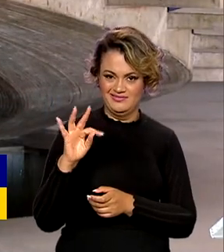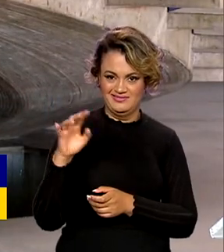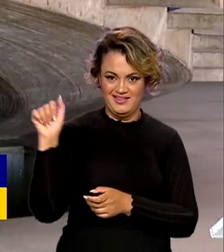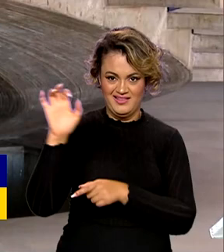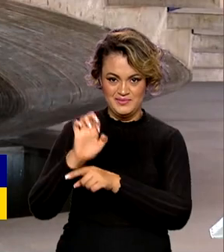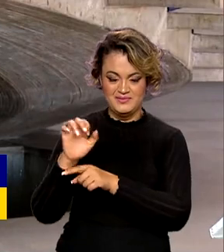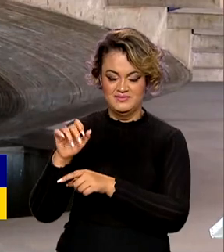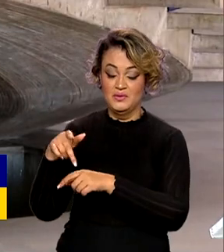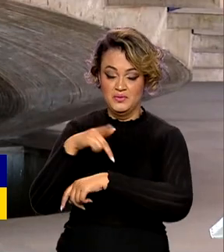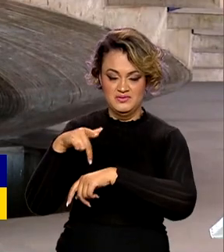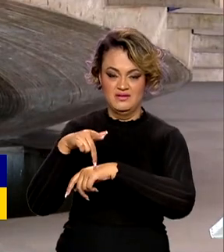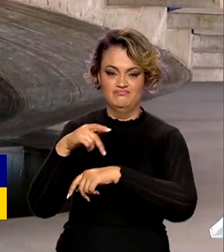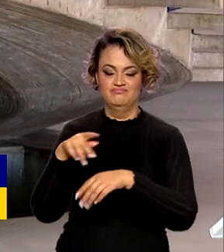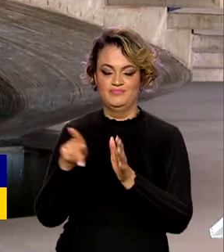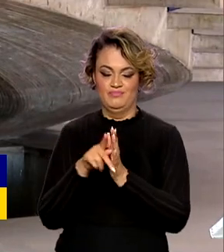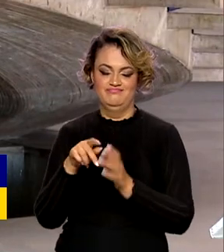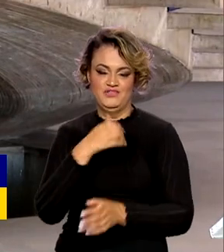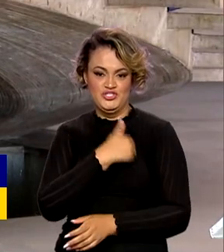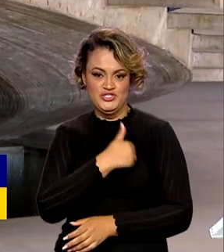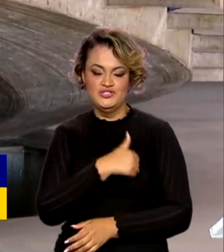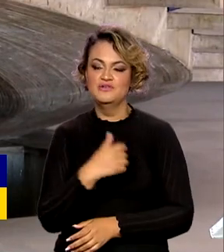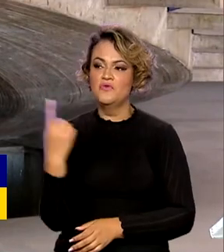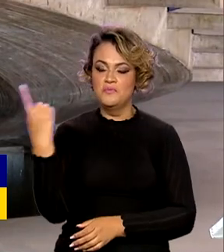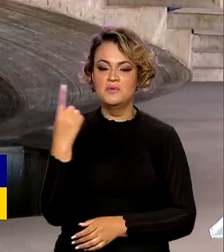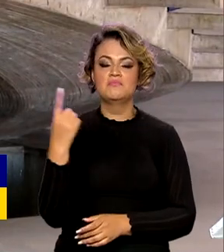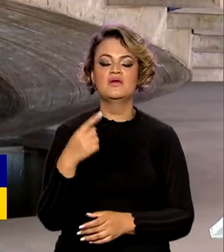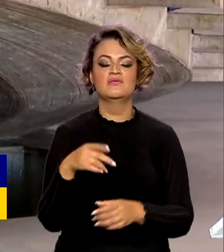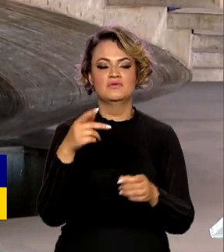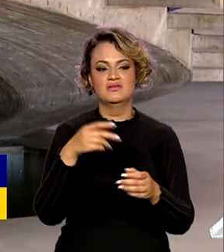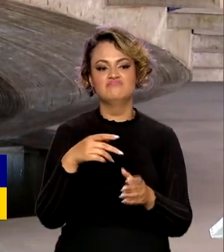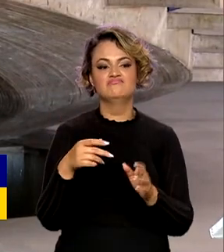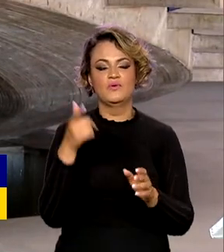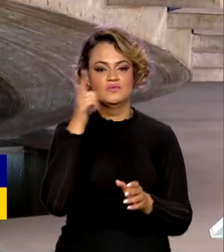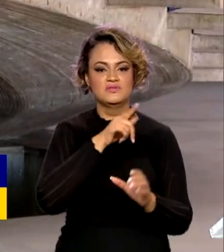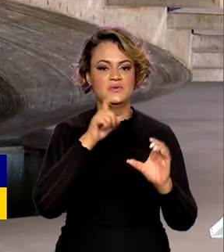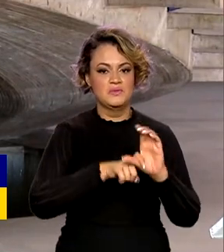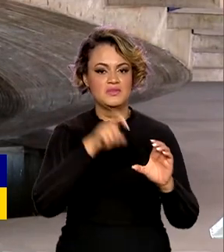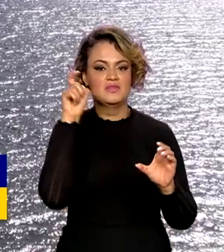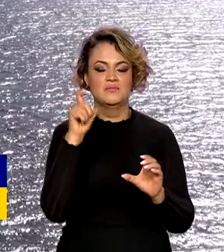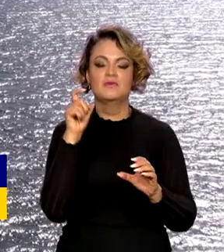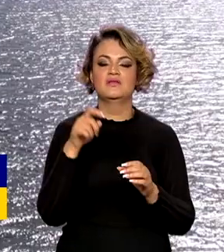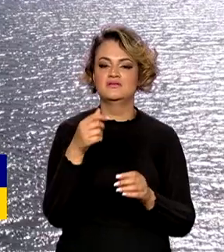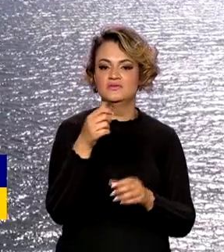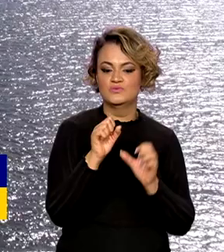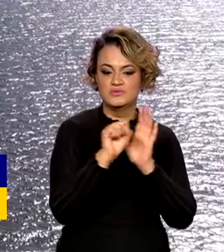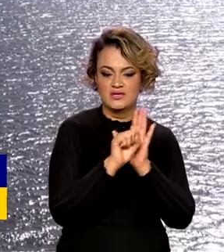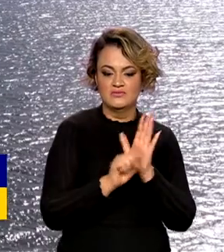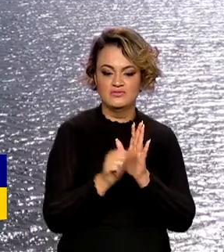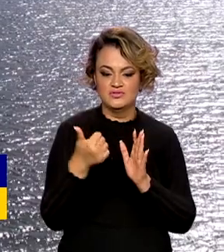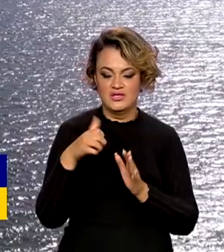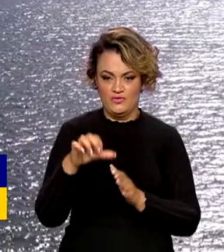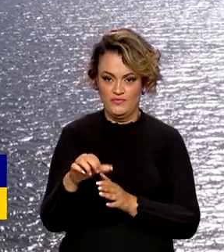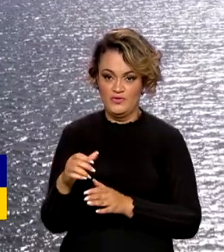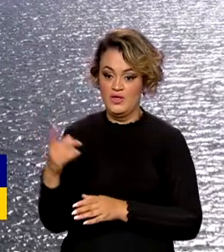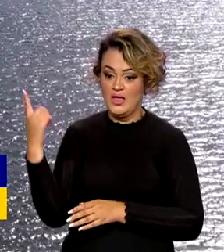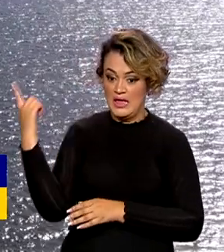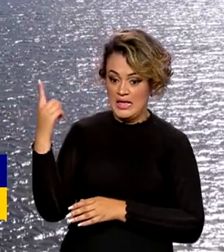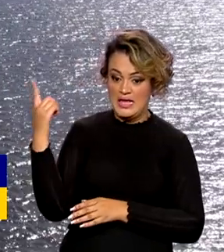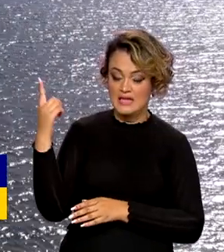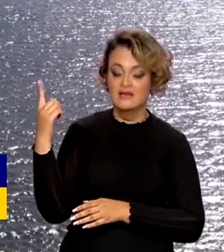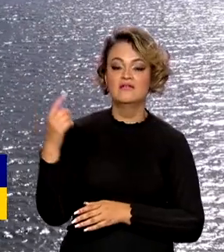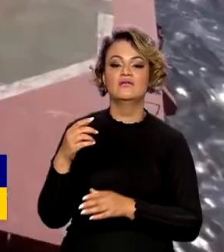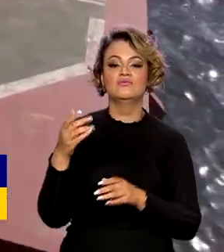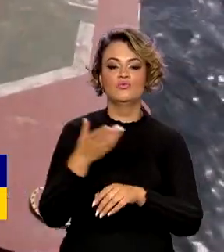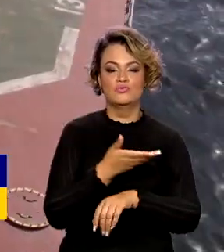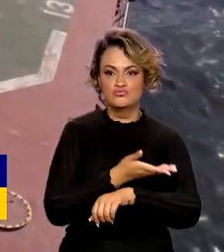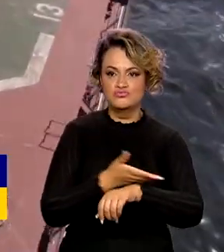foram o primeiro estado soberano a reconhecer a independência do Brasil no século XIX. Hoje, a Argentina é o terceiro destino de